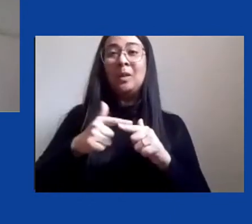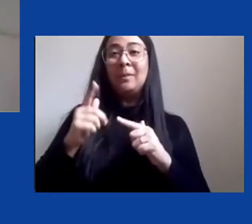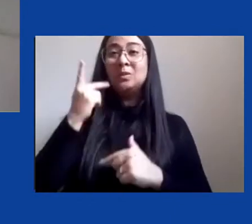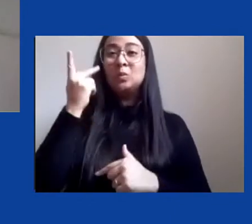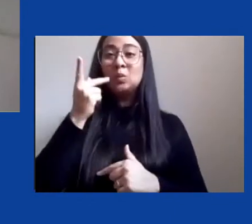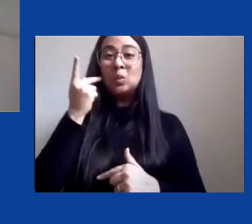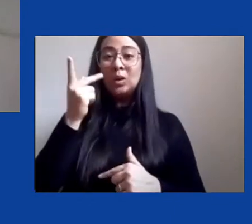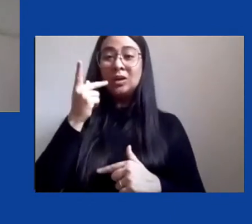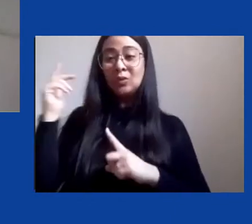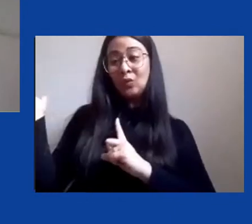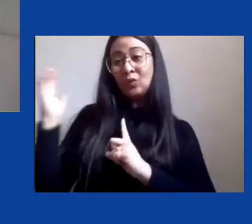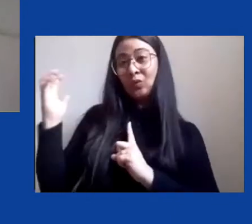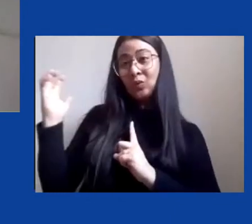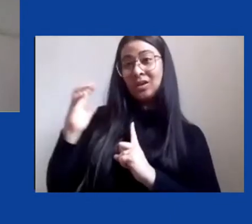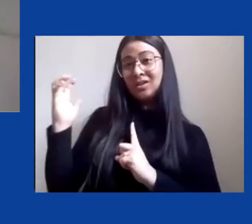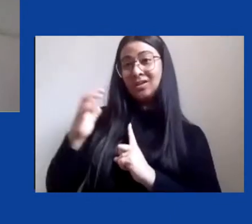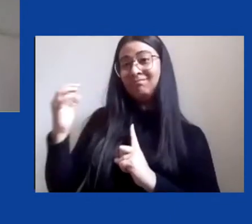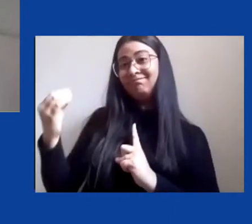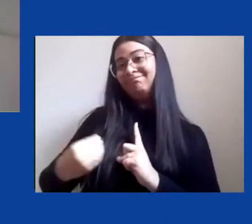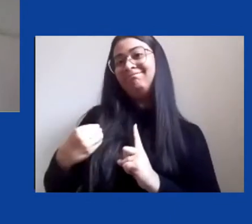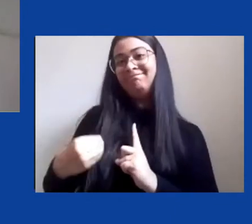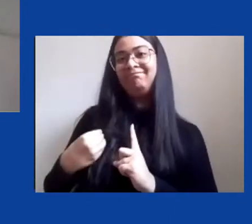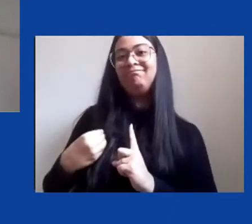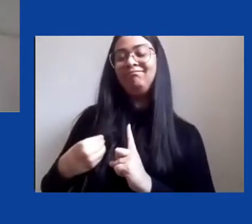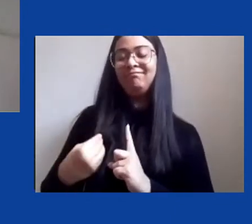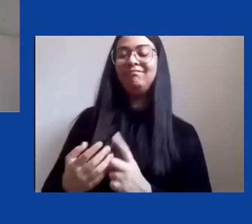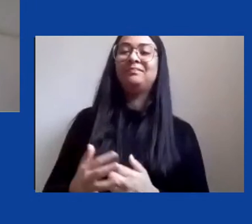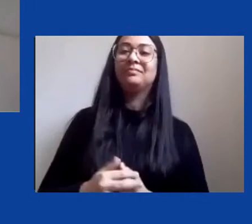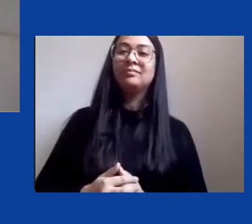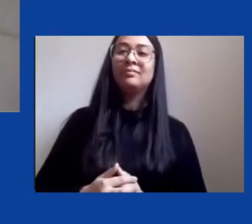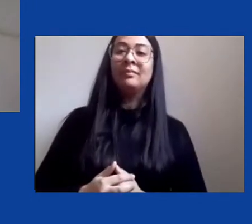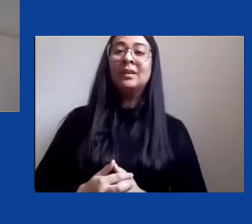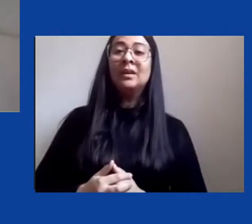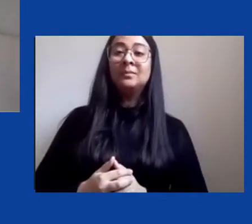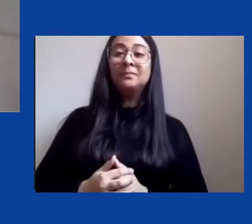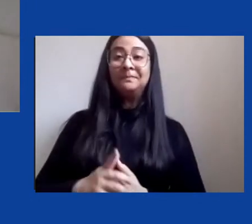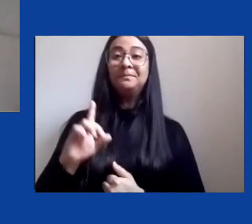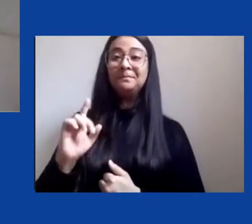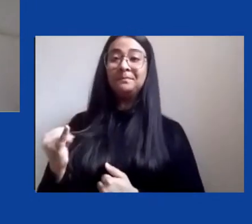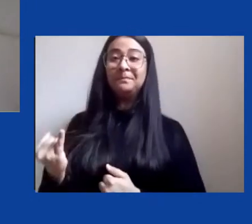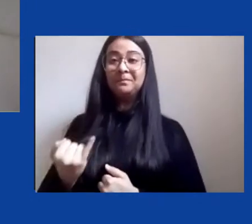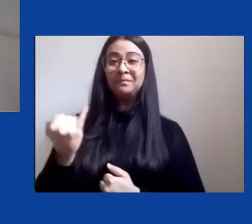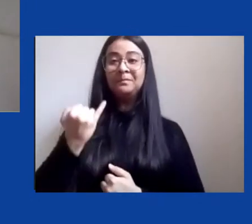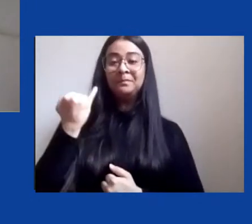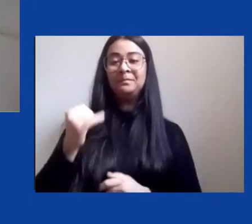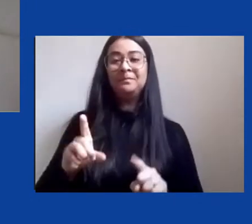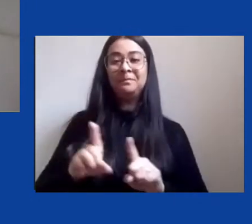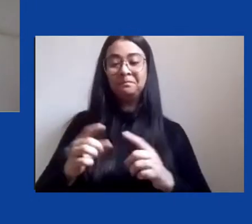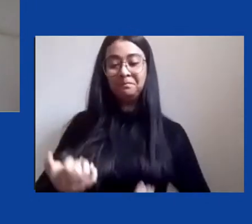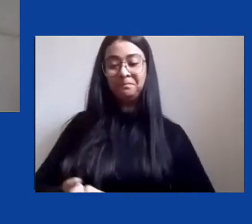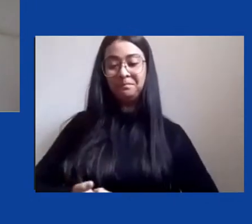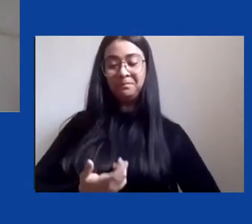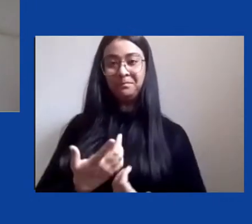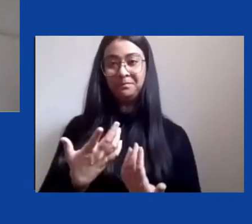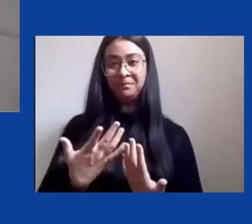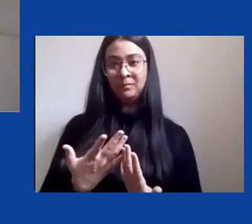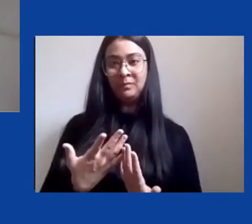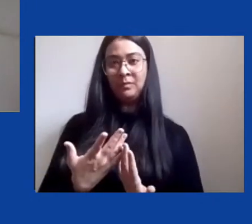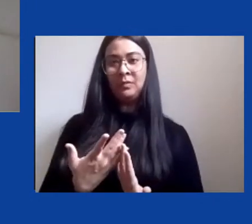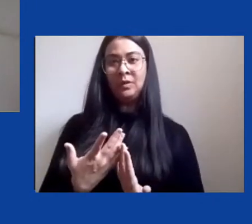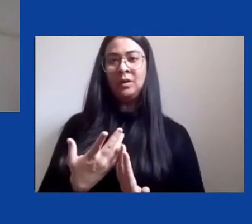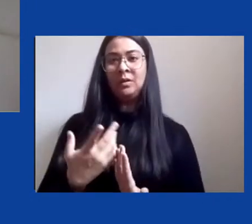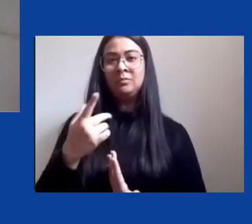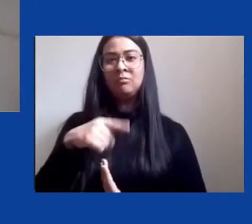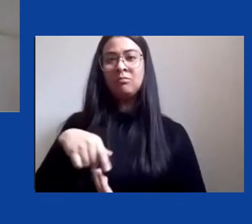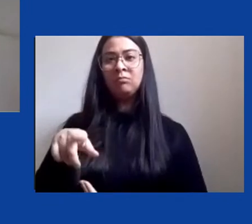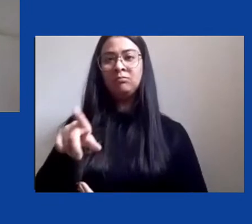Bom, é importante também falar que tanto o que os colegas que me antecederam já trouxeram